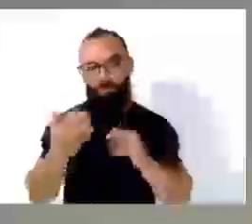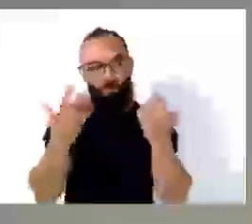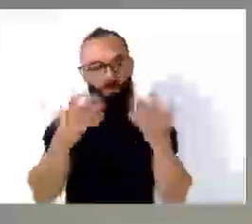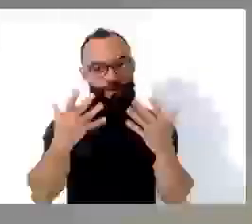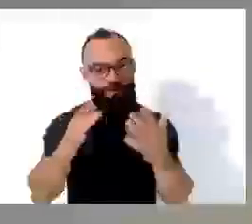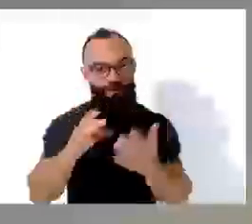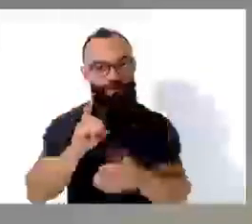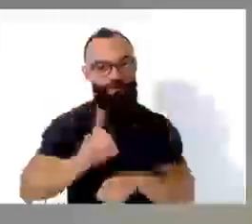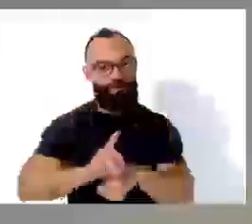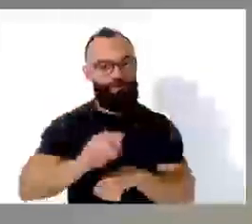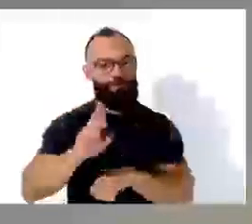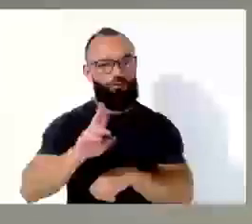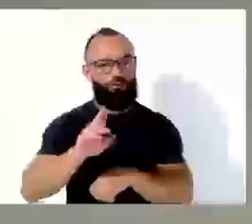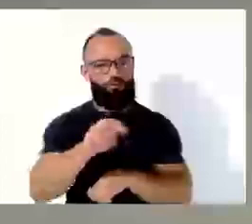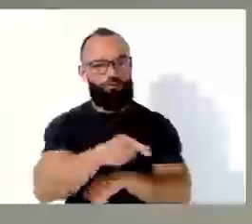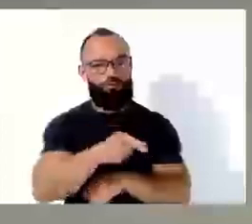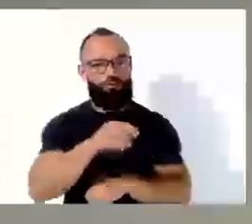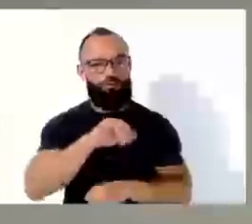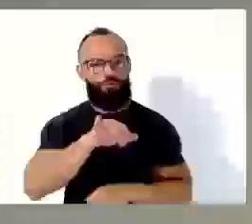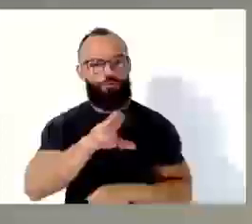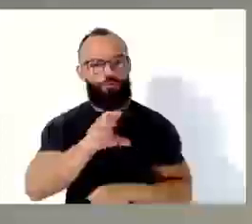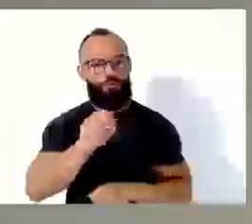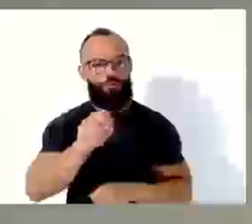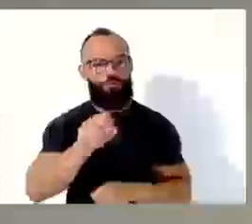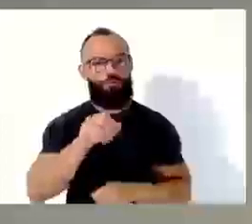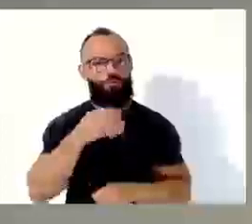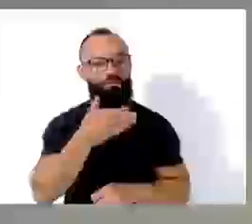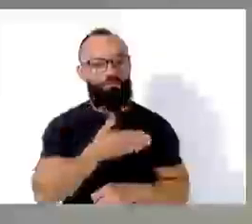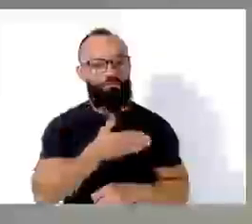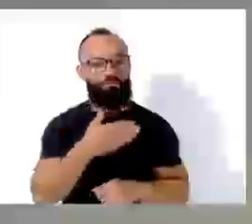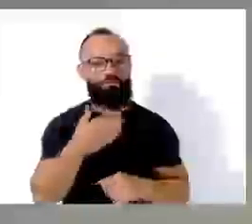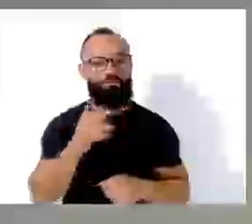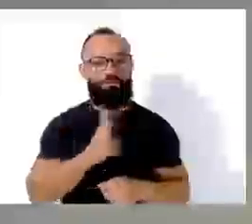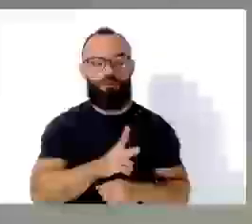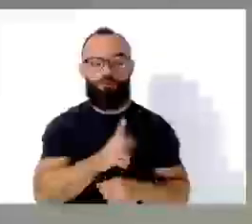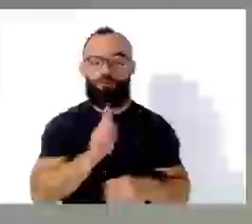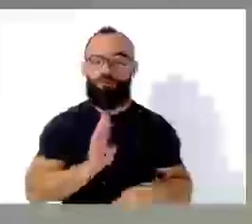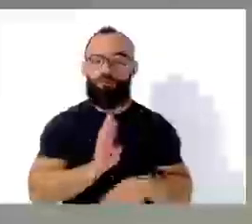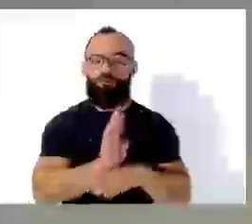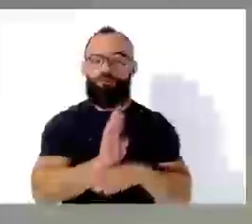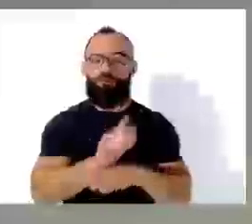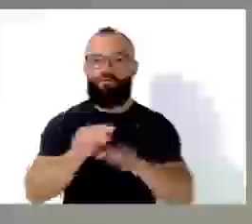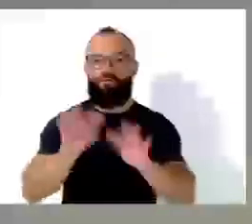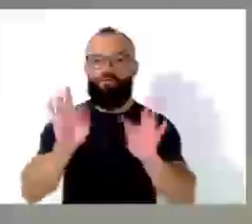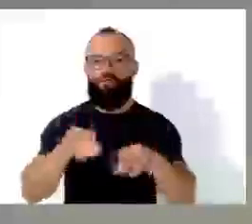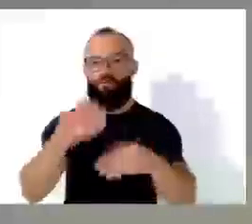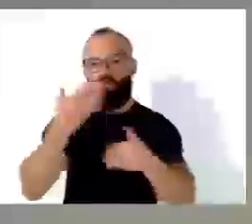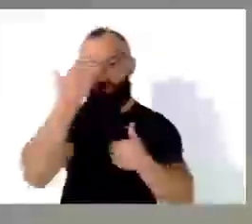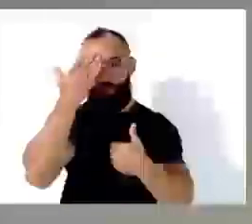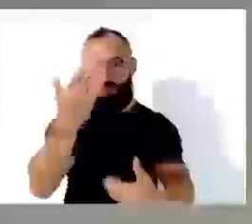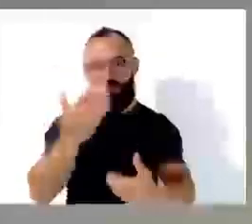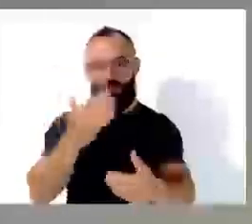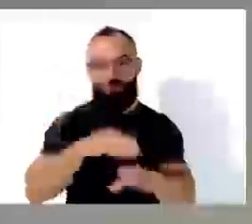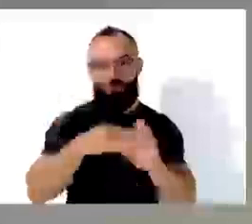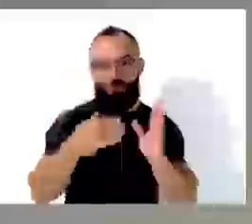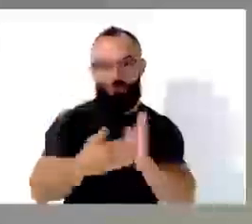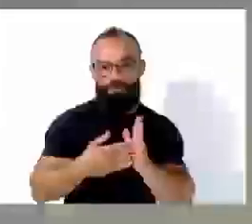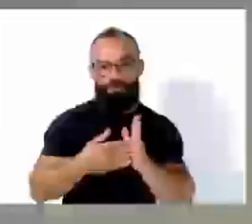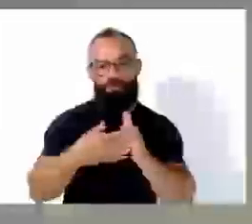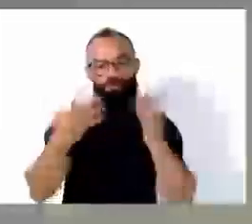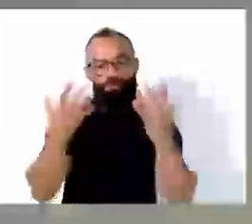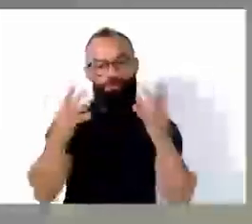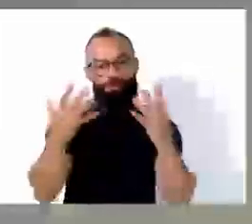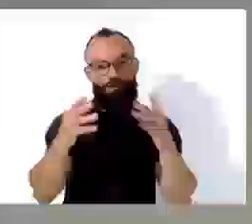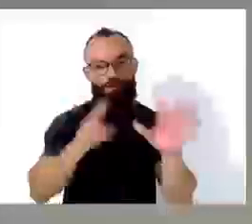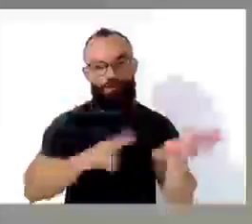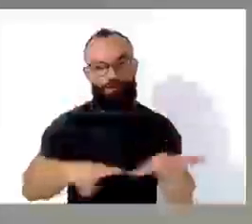Kretz, pela iniciativa e fazendo sempre a sua parte. Por fim, para encerrar, agradeço a todos que me felicitaram na semana passada,